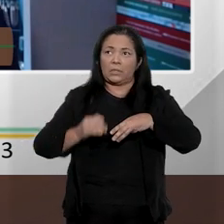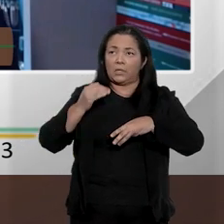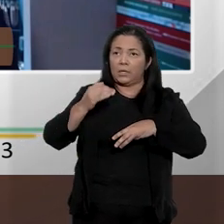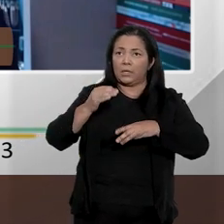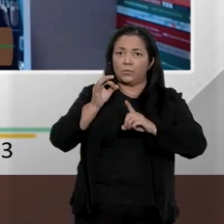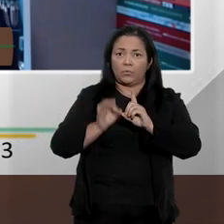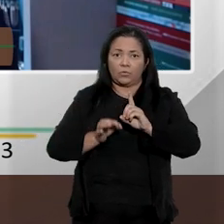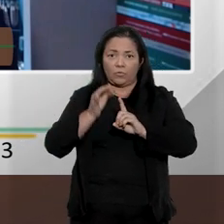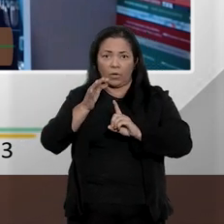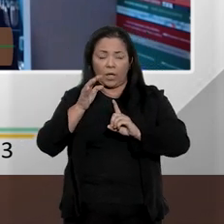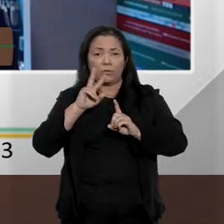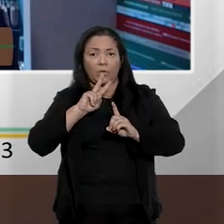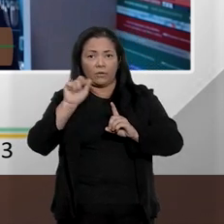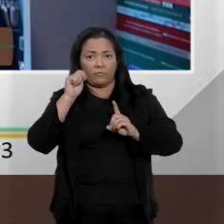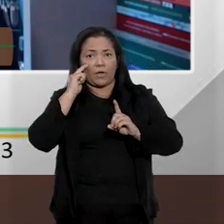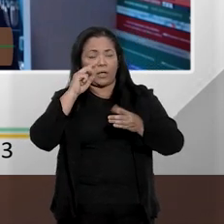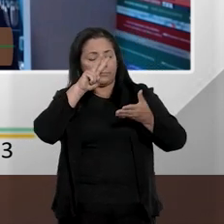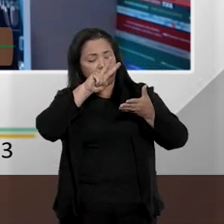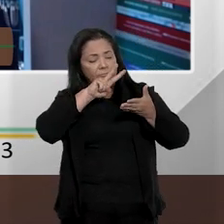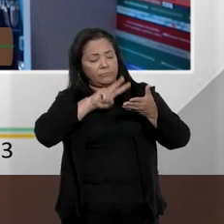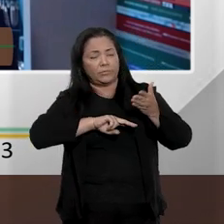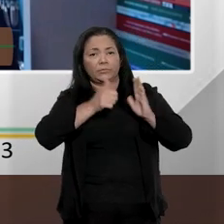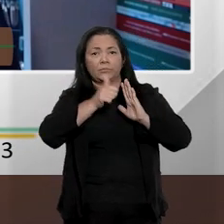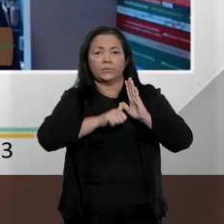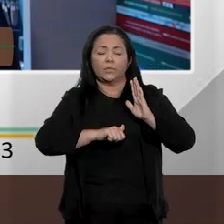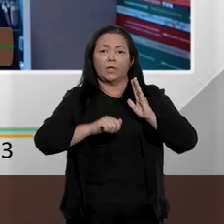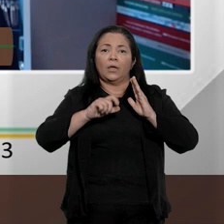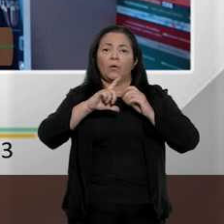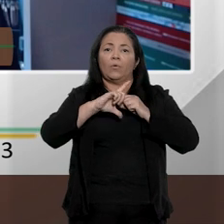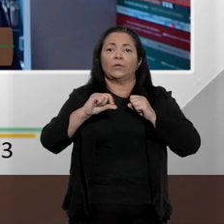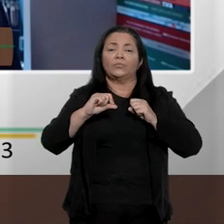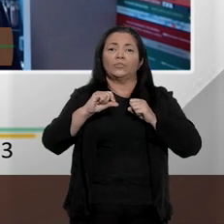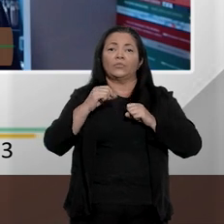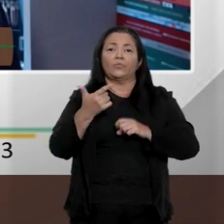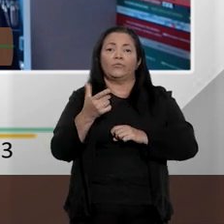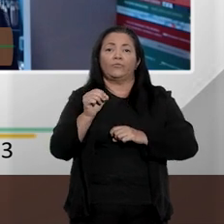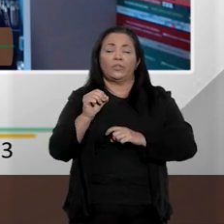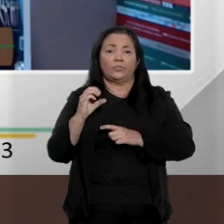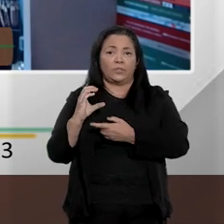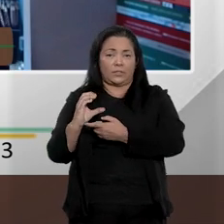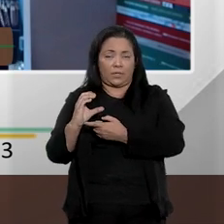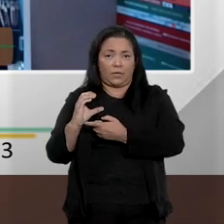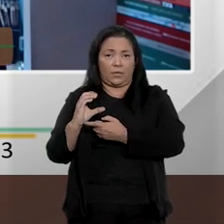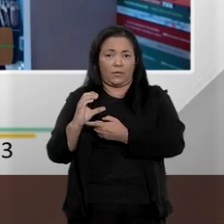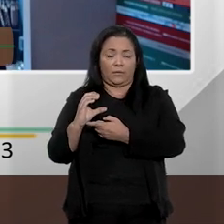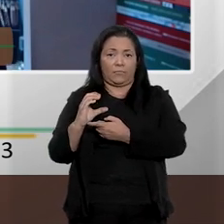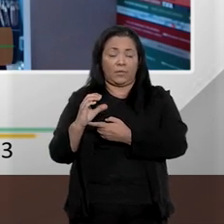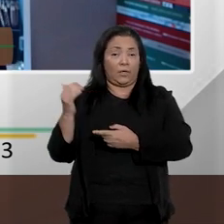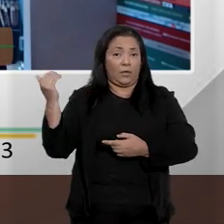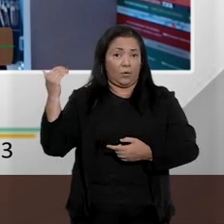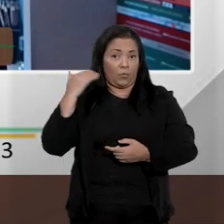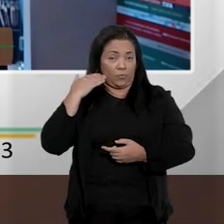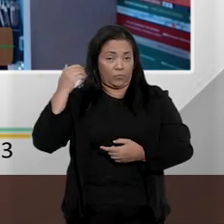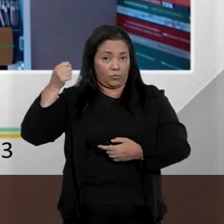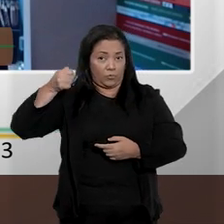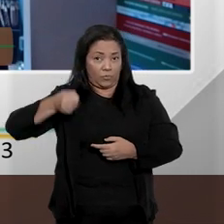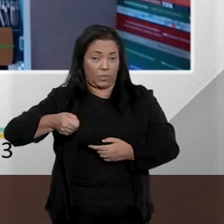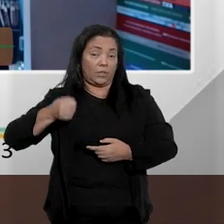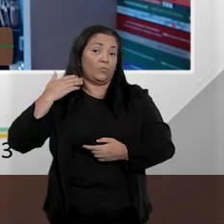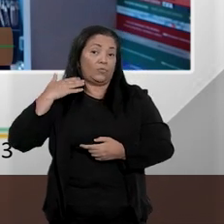ideia do artigo, artigo 20c, a ideia é que a interpretação do juiz deve